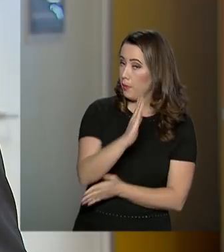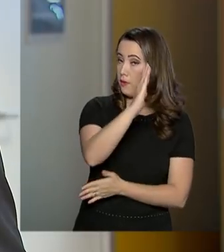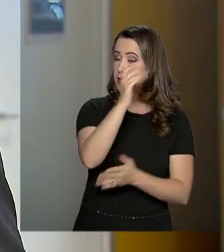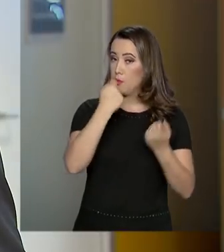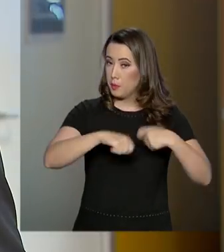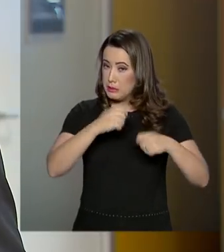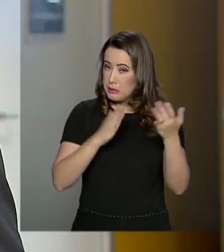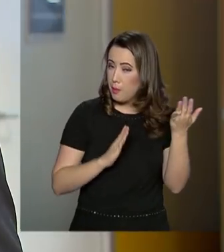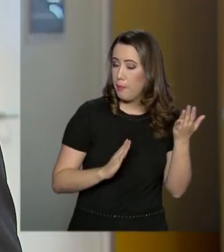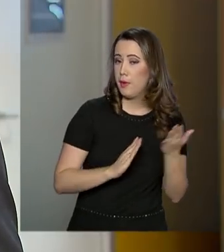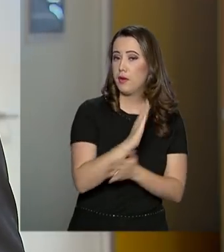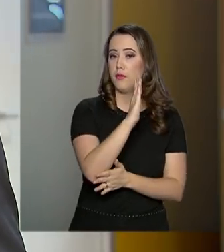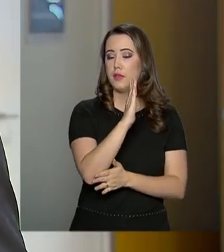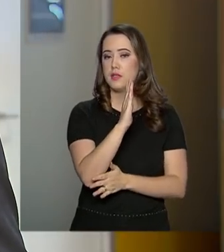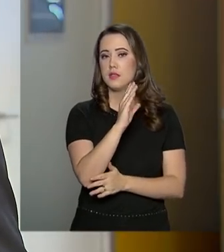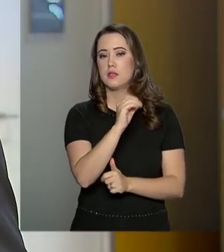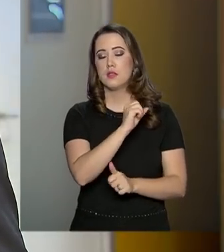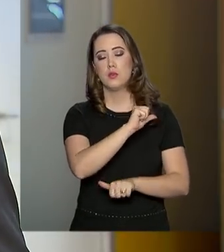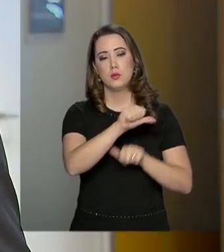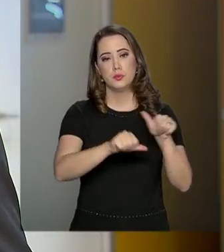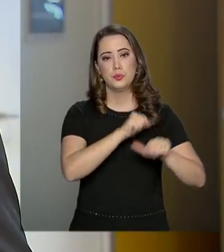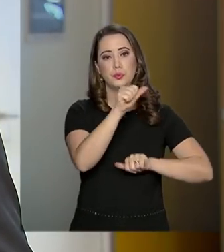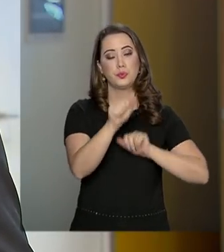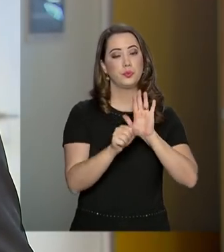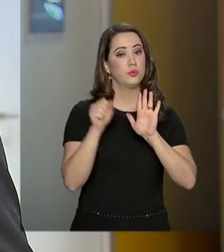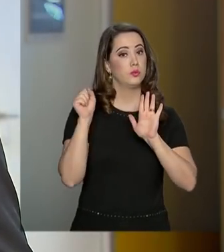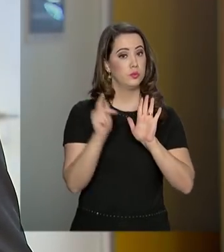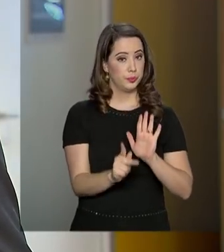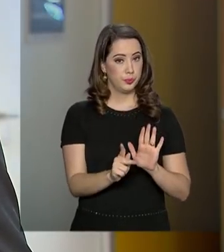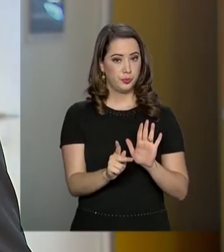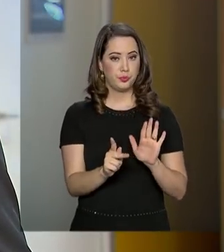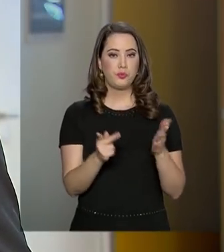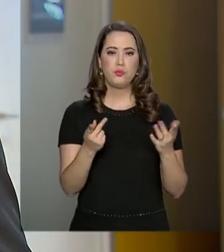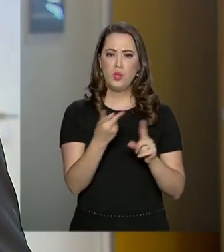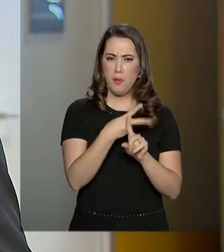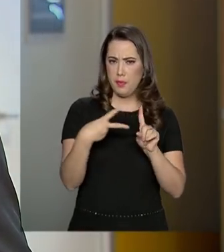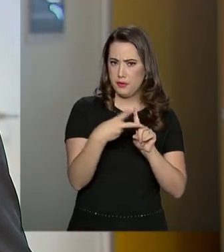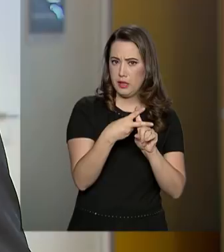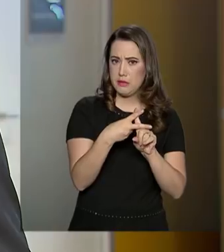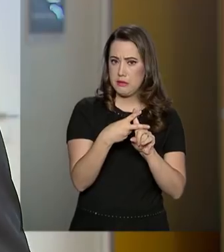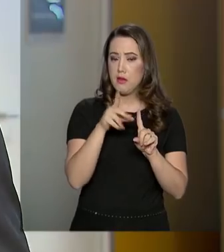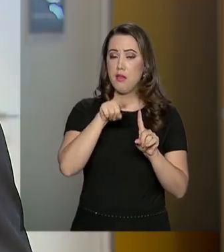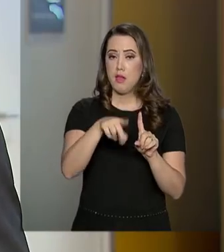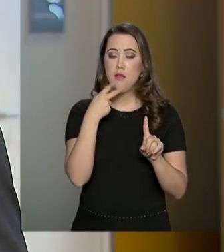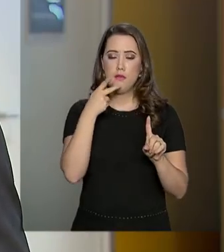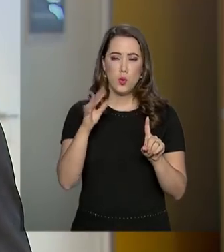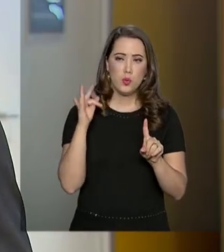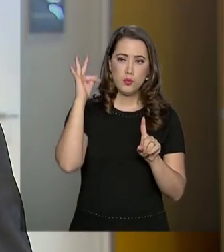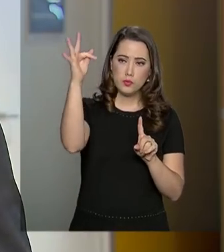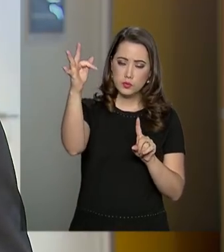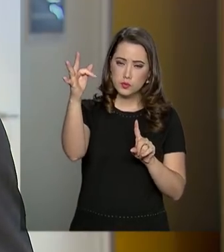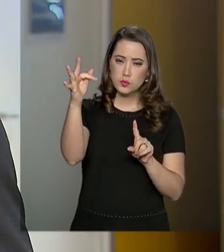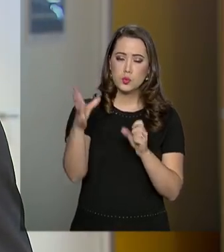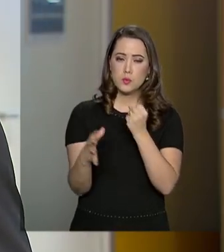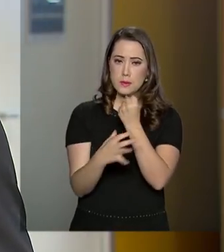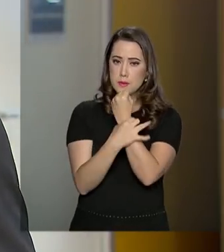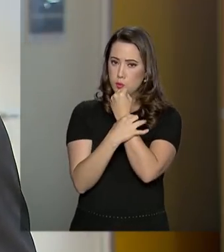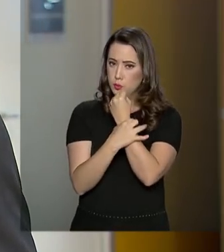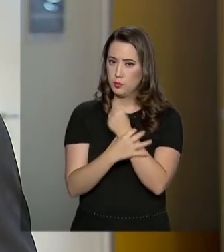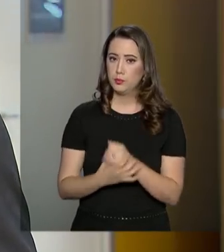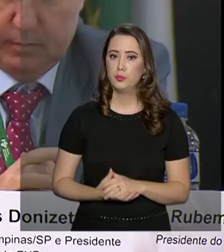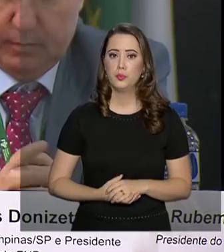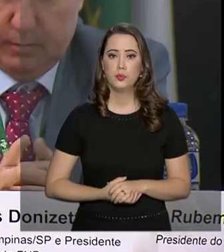nova Previdência que tramita no Congresso Nacional e destacou que ela vai garantir o futuro das novas gerações. Vamos acompanhar.